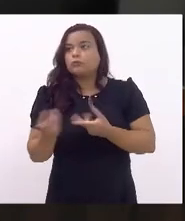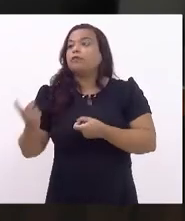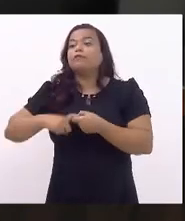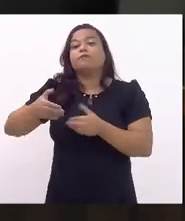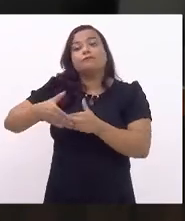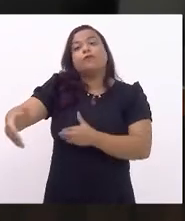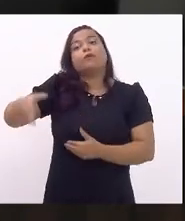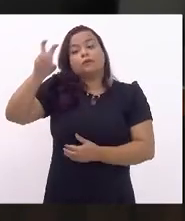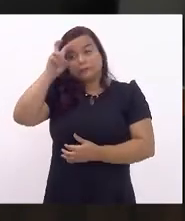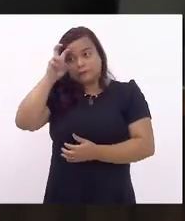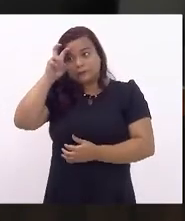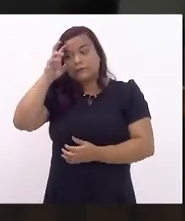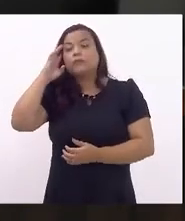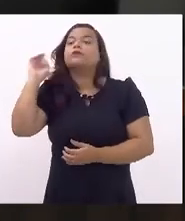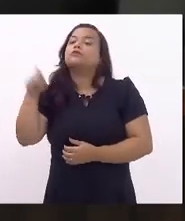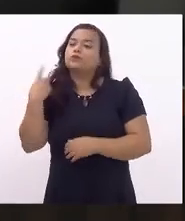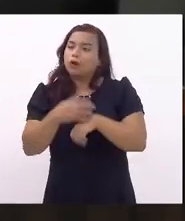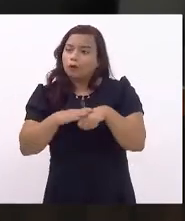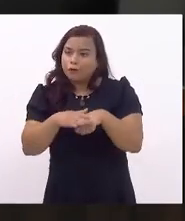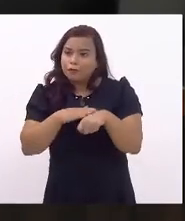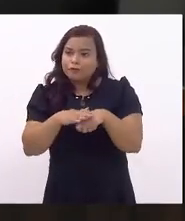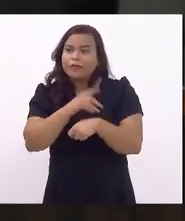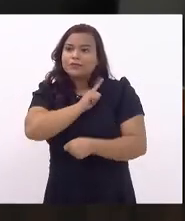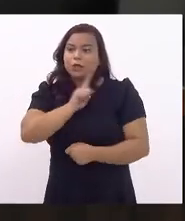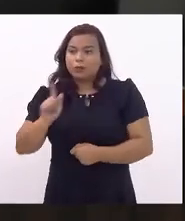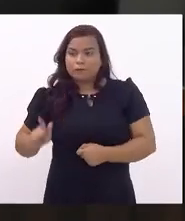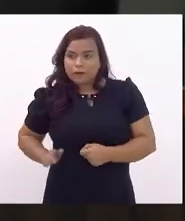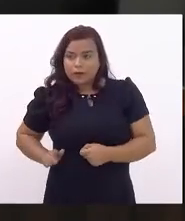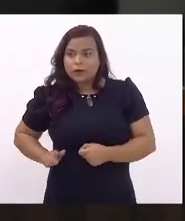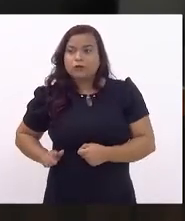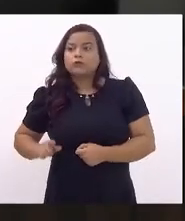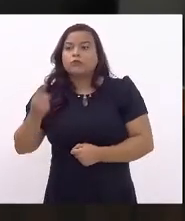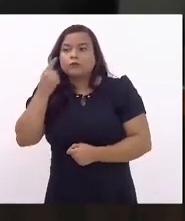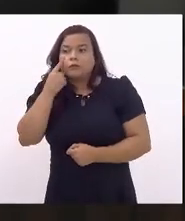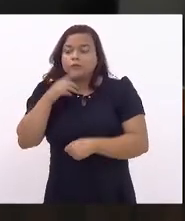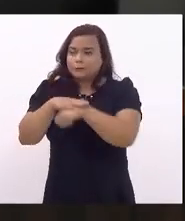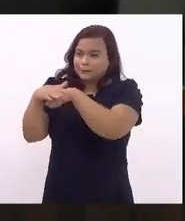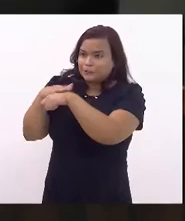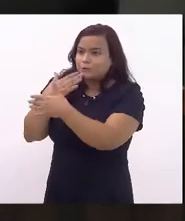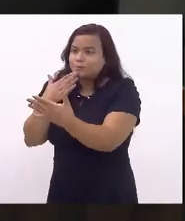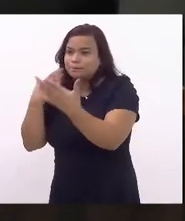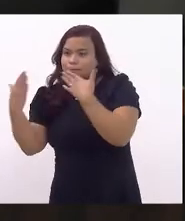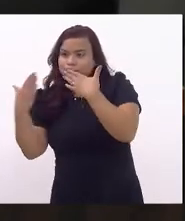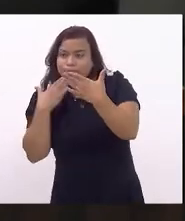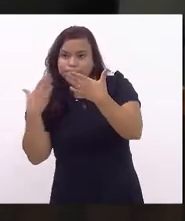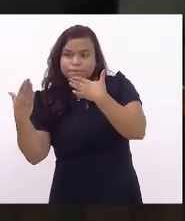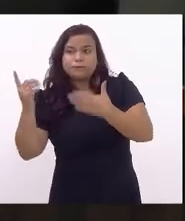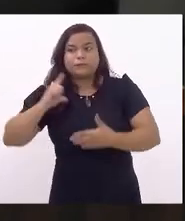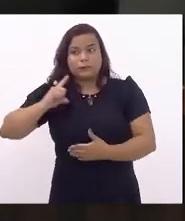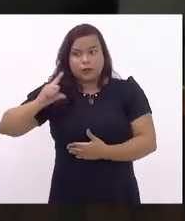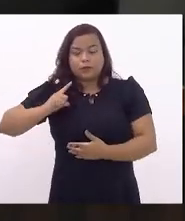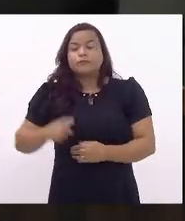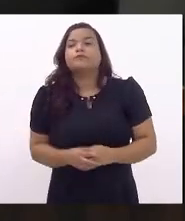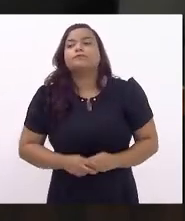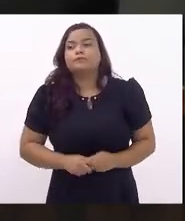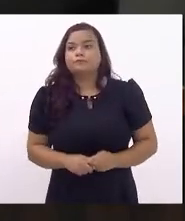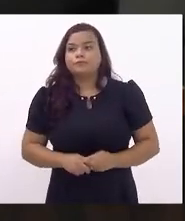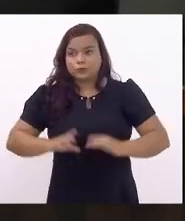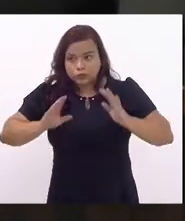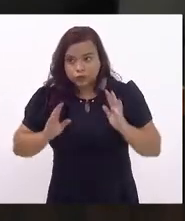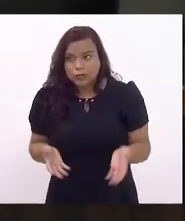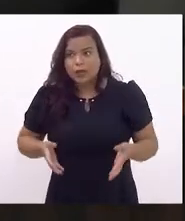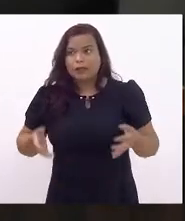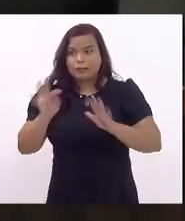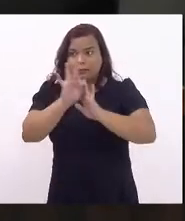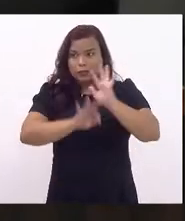quinta, estamos conversando com o governador, um entendimento, já temos um novo